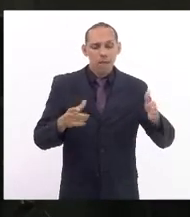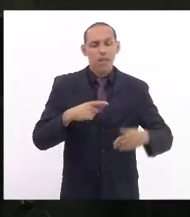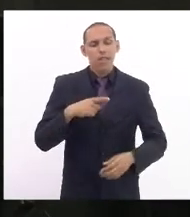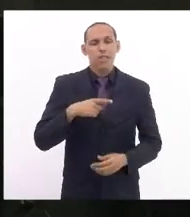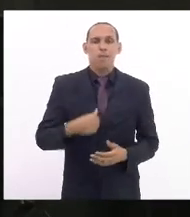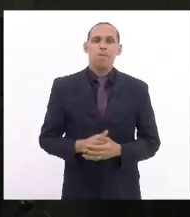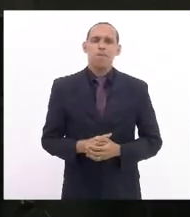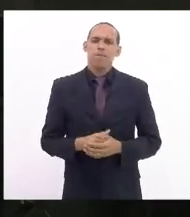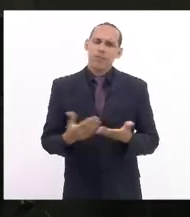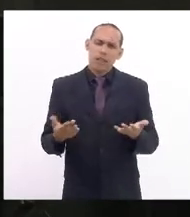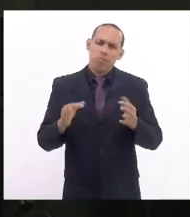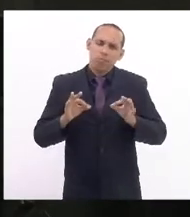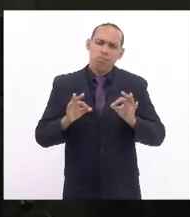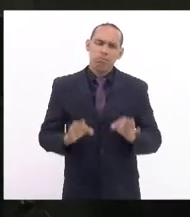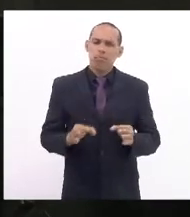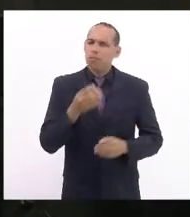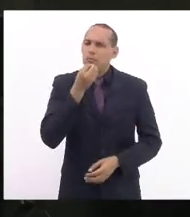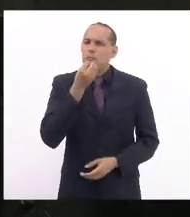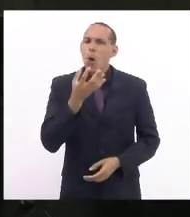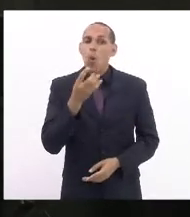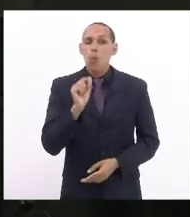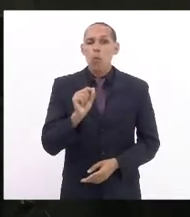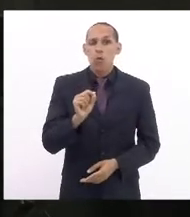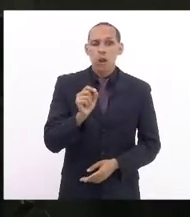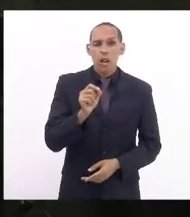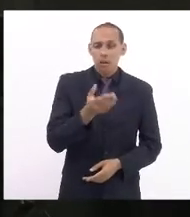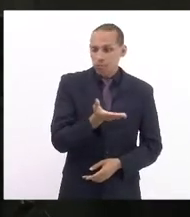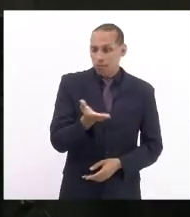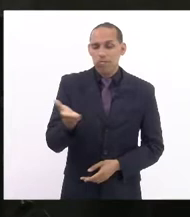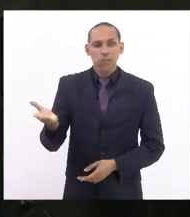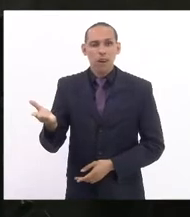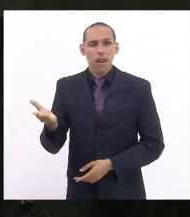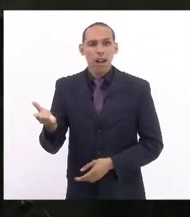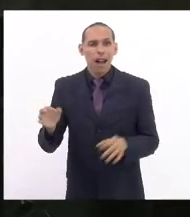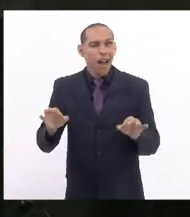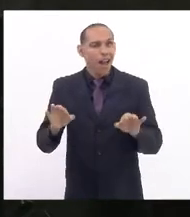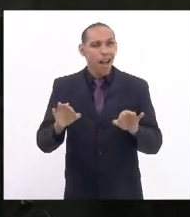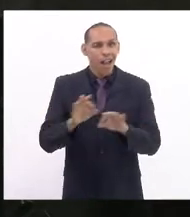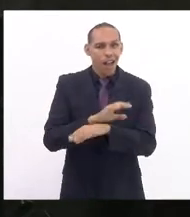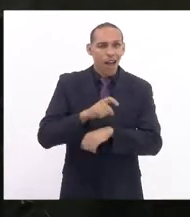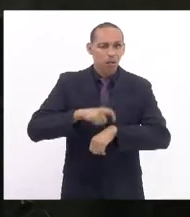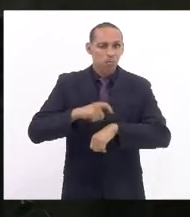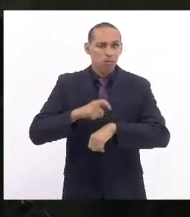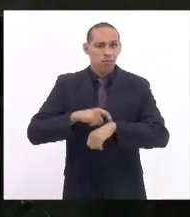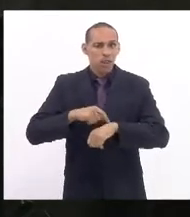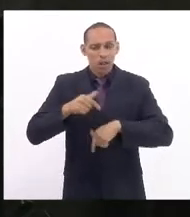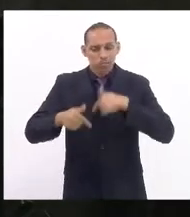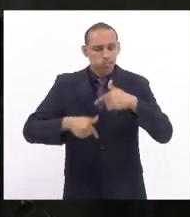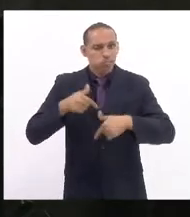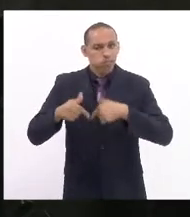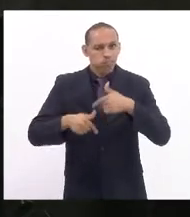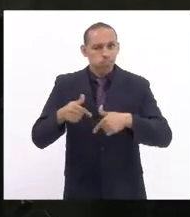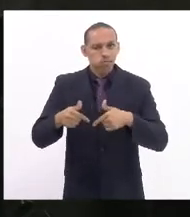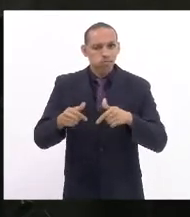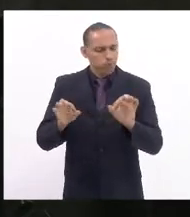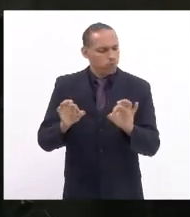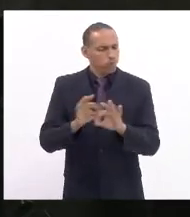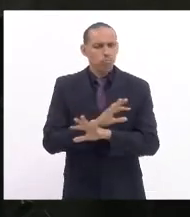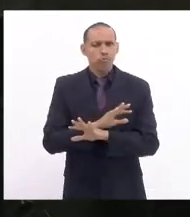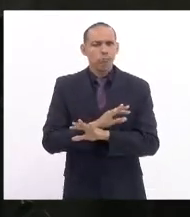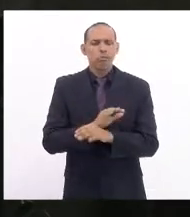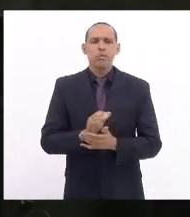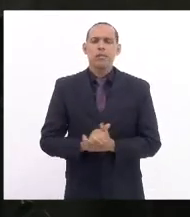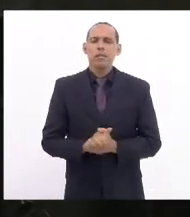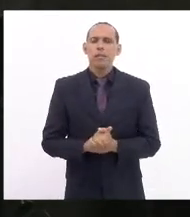eu acho justo e benéfico que essas mulheres, ao fim do seu tempo de serviço, quando o fim dá o seu tempo